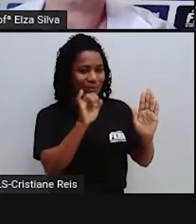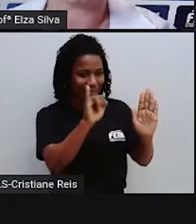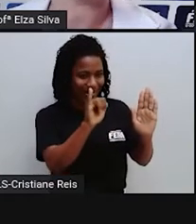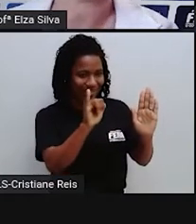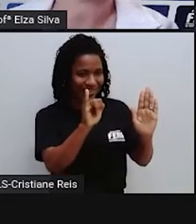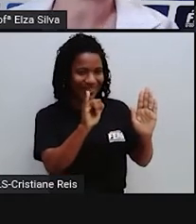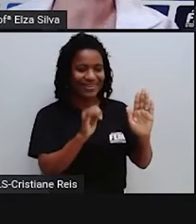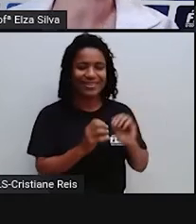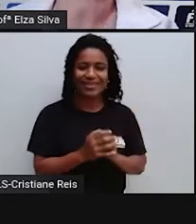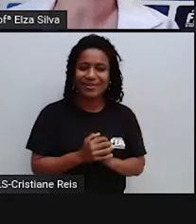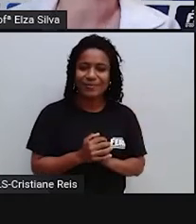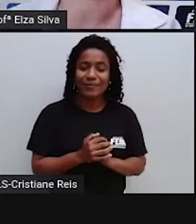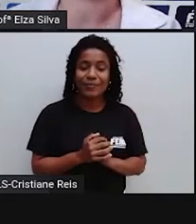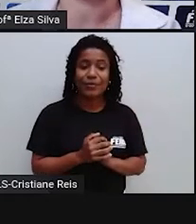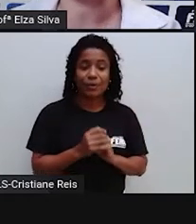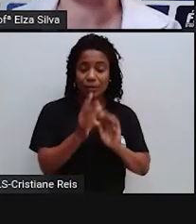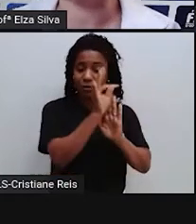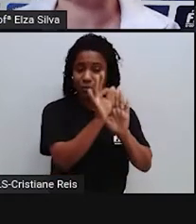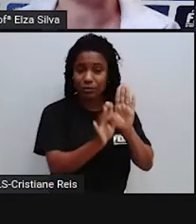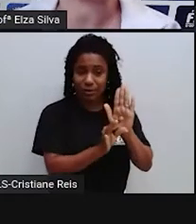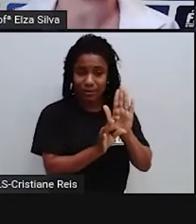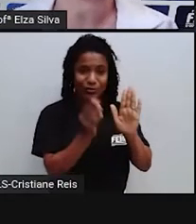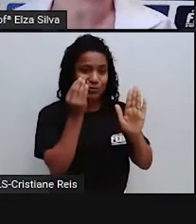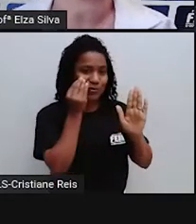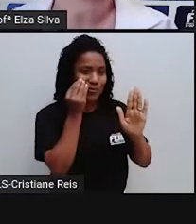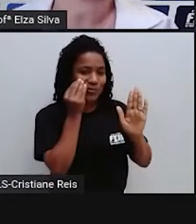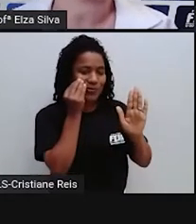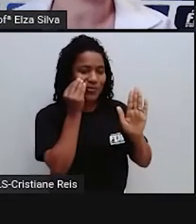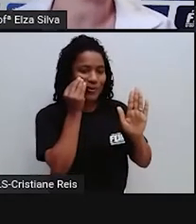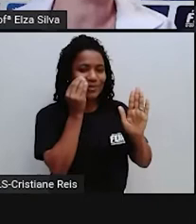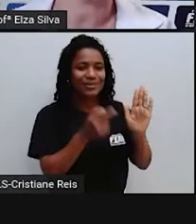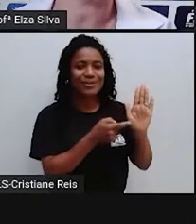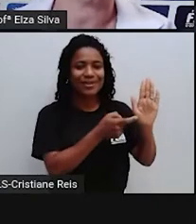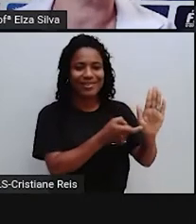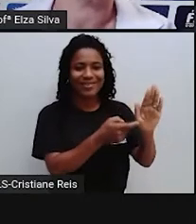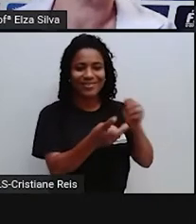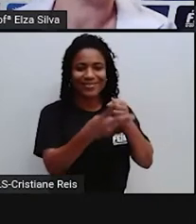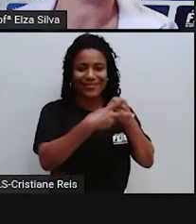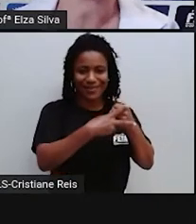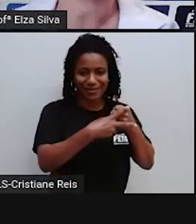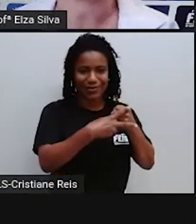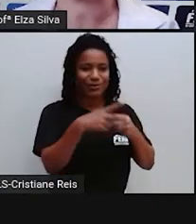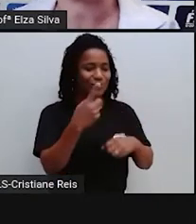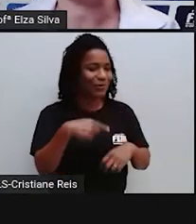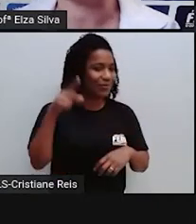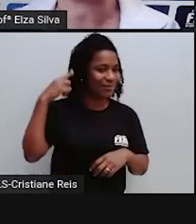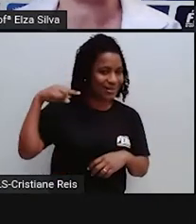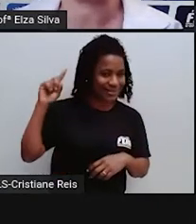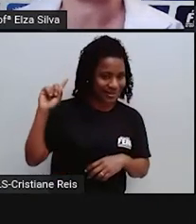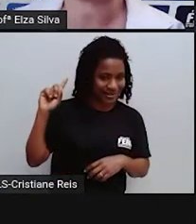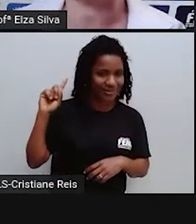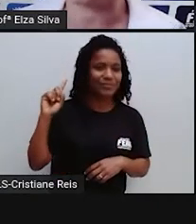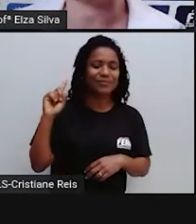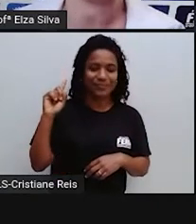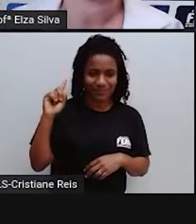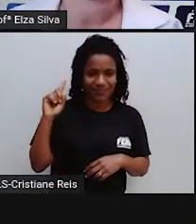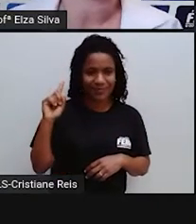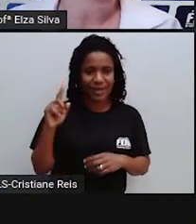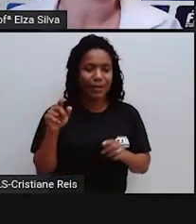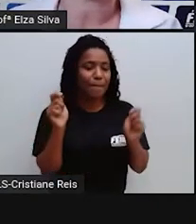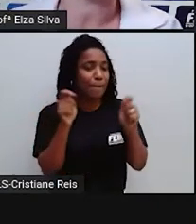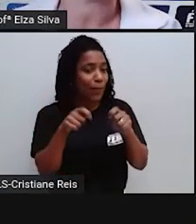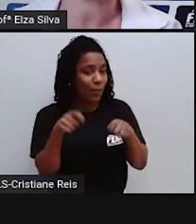O relato Ele apresenta Predominantemente Verbas no passado Mas a gente também Pode encontrar